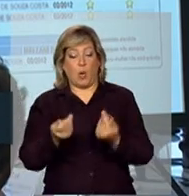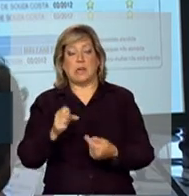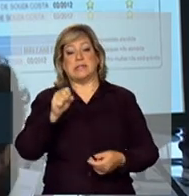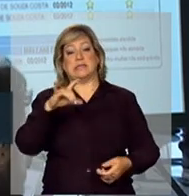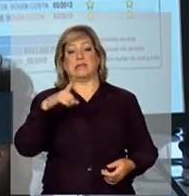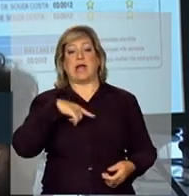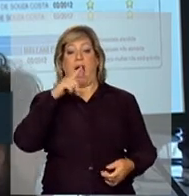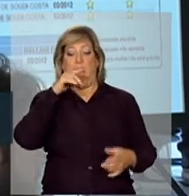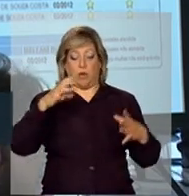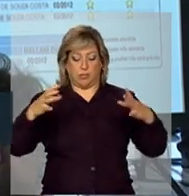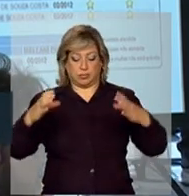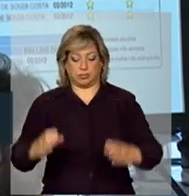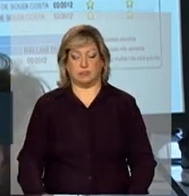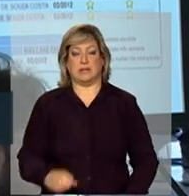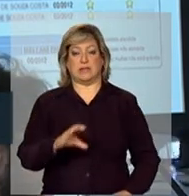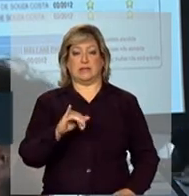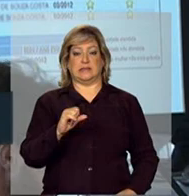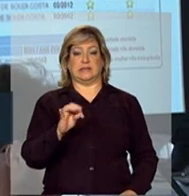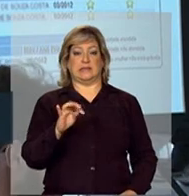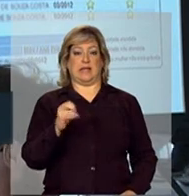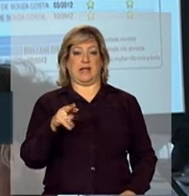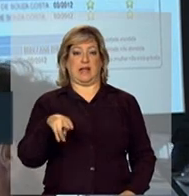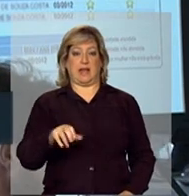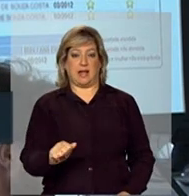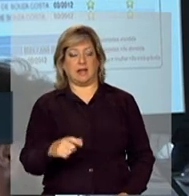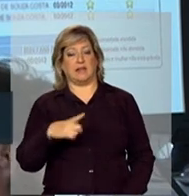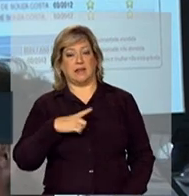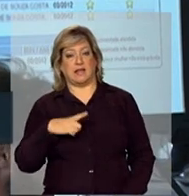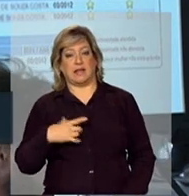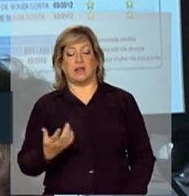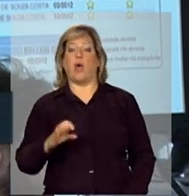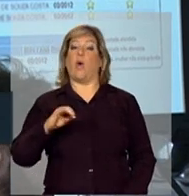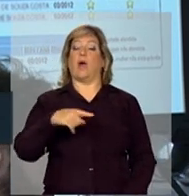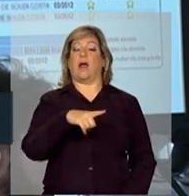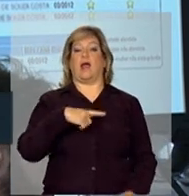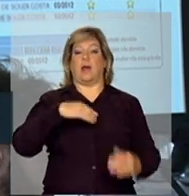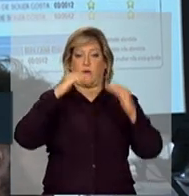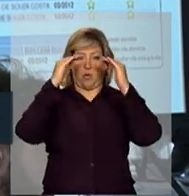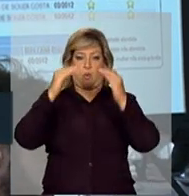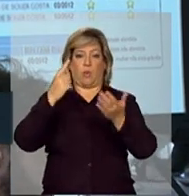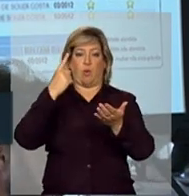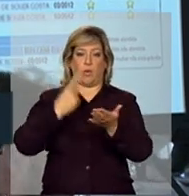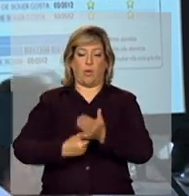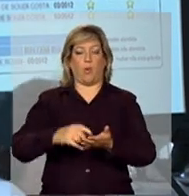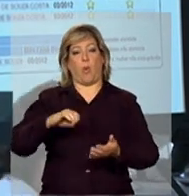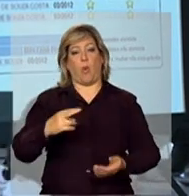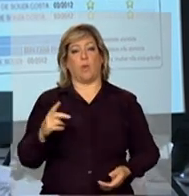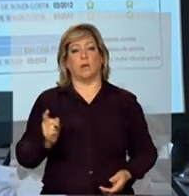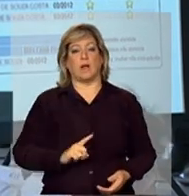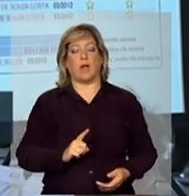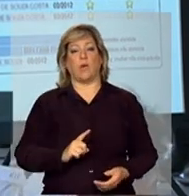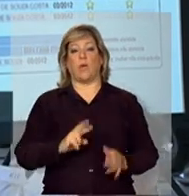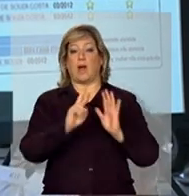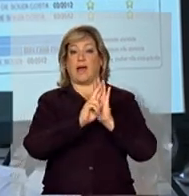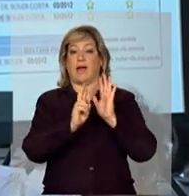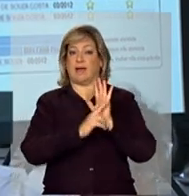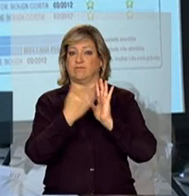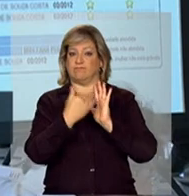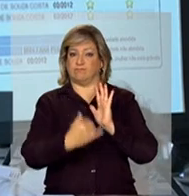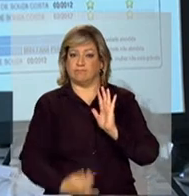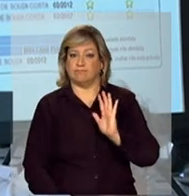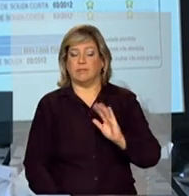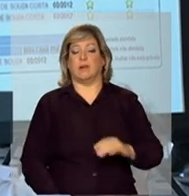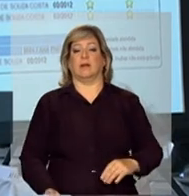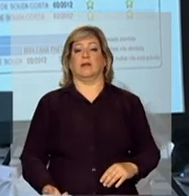que ela recebeu, se ela cumpriu ou não, cumpriu ou não, vem cumprindo ou não, as condicionalidades, nós temos um